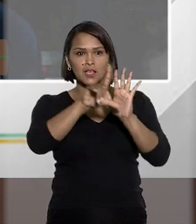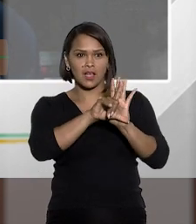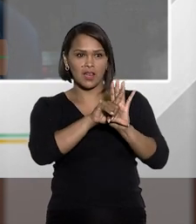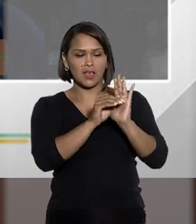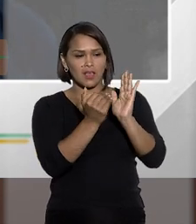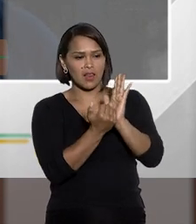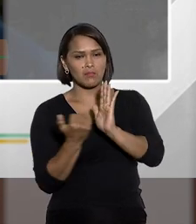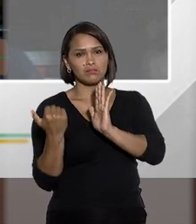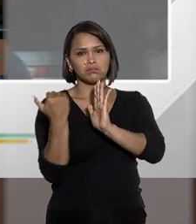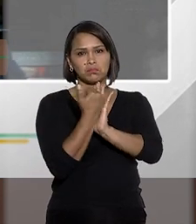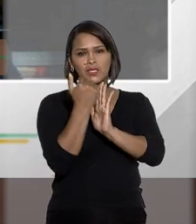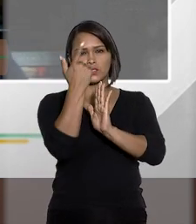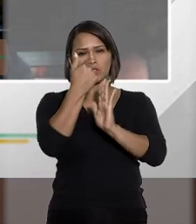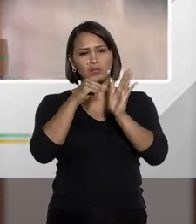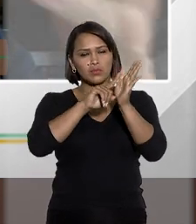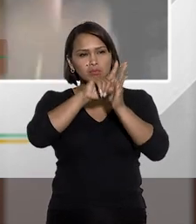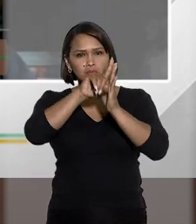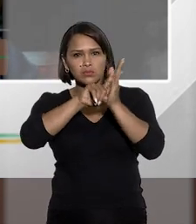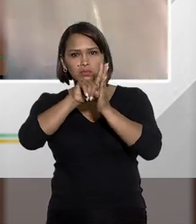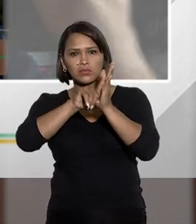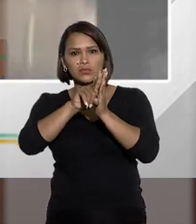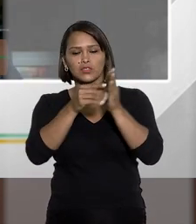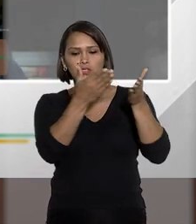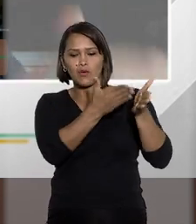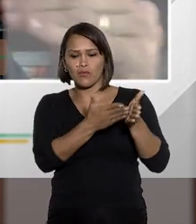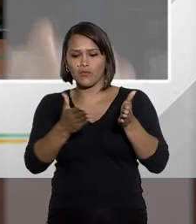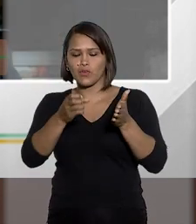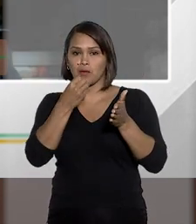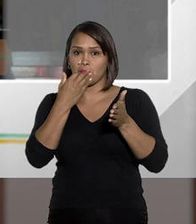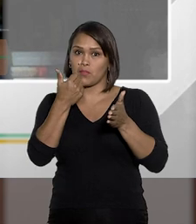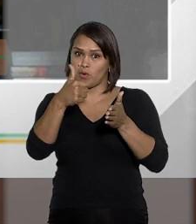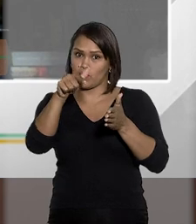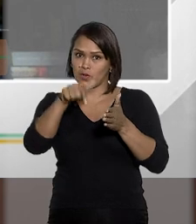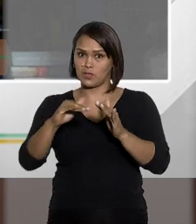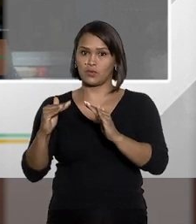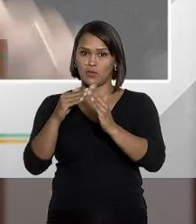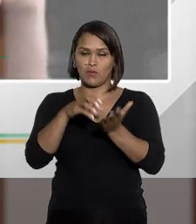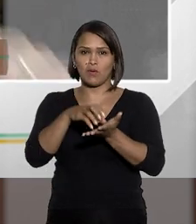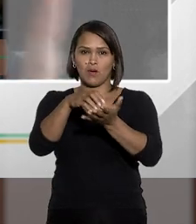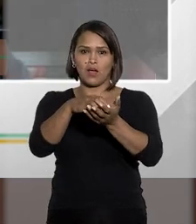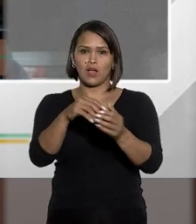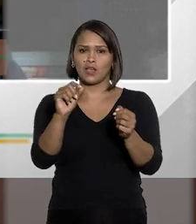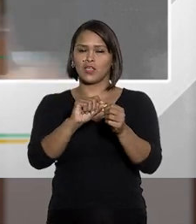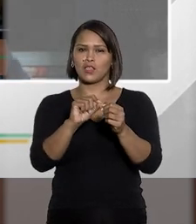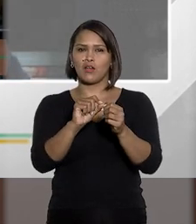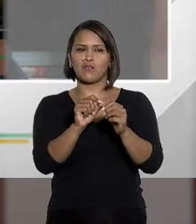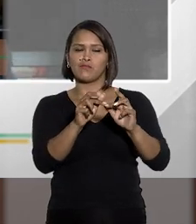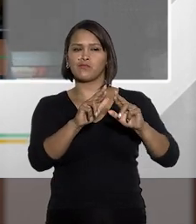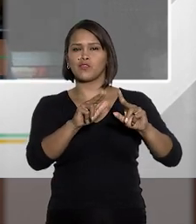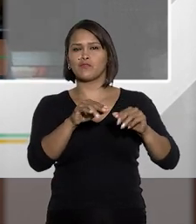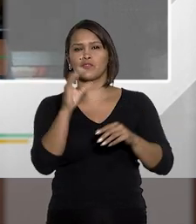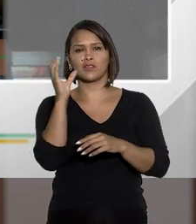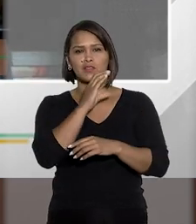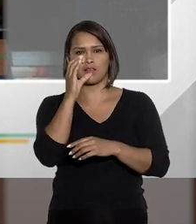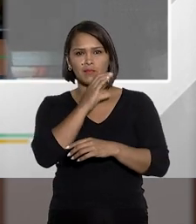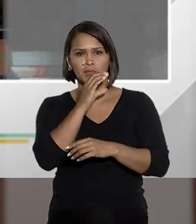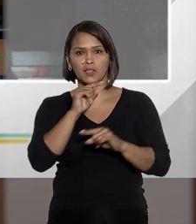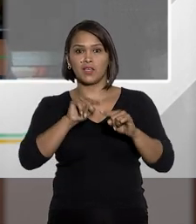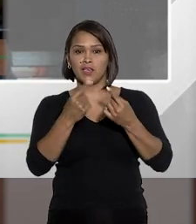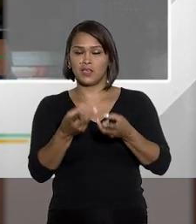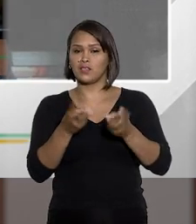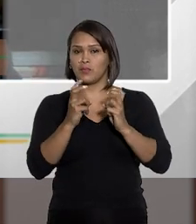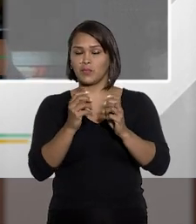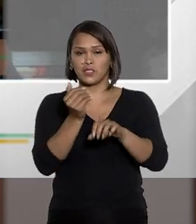essa lei, ela passou por uma deliberação suficiente na casa e não foi feita de maneira assodada.